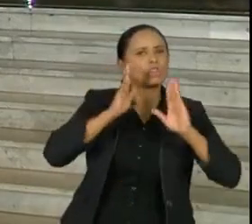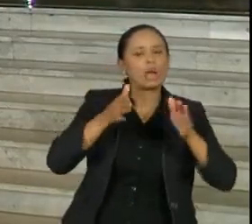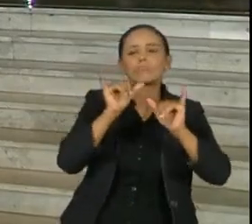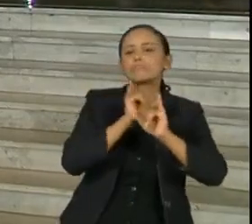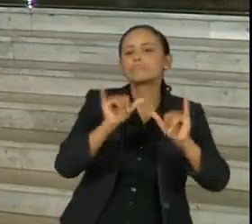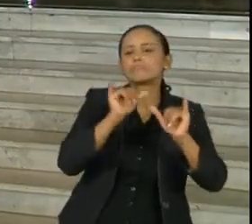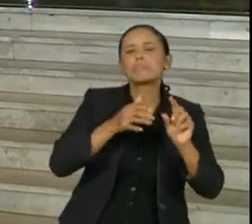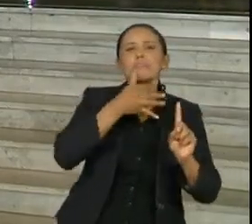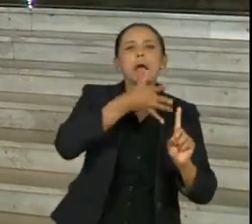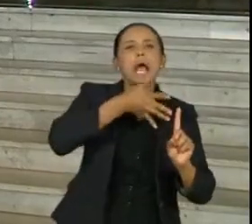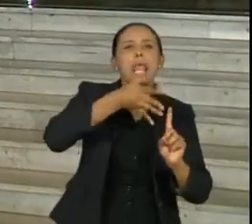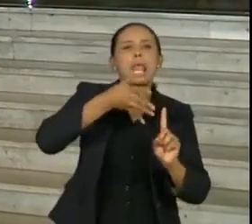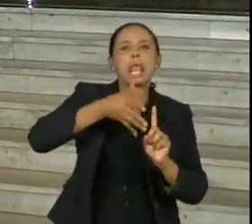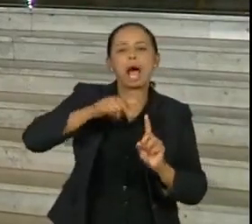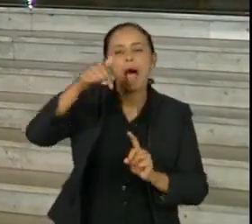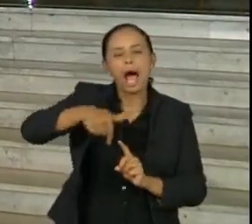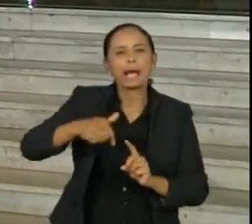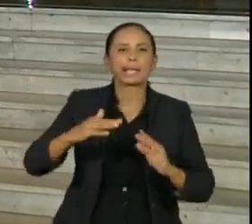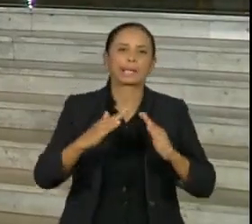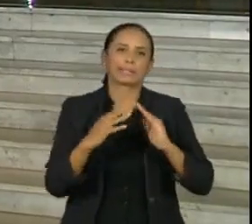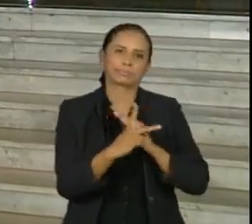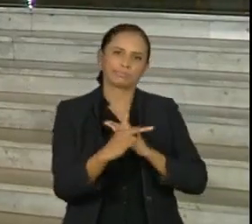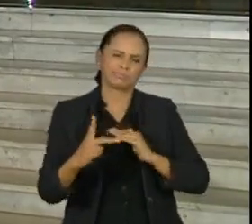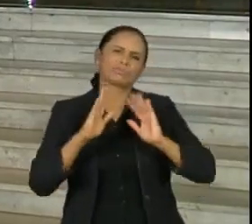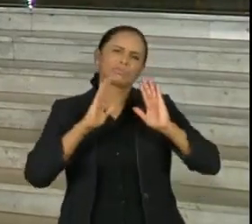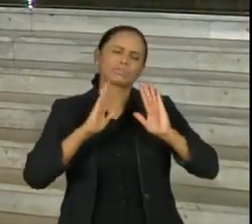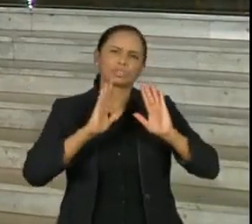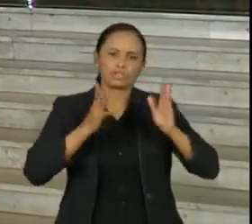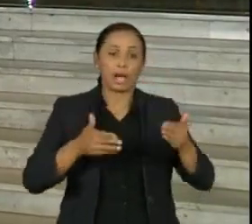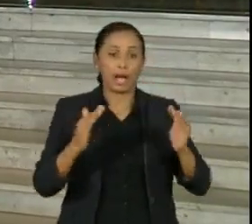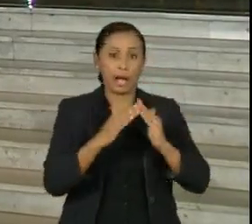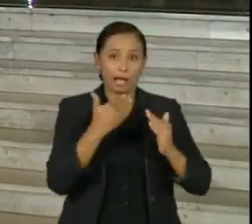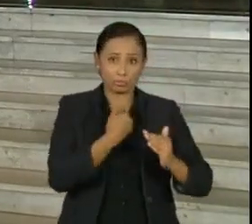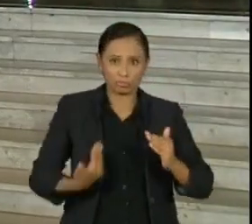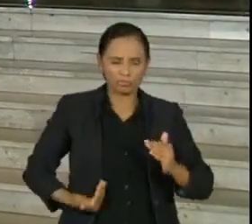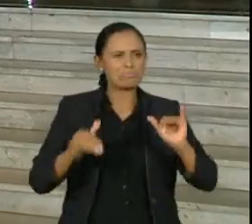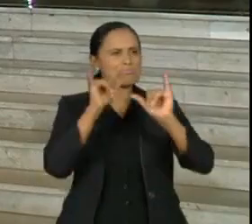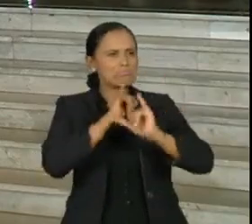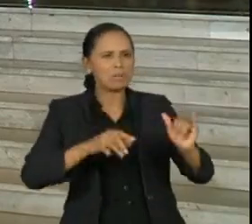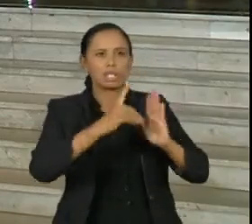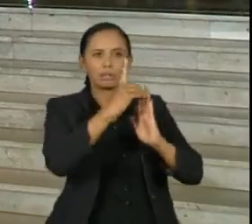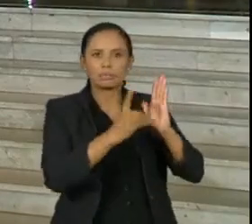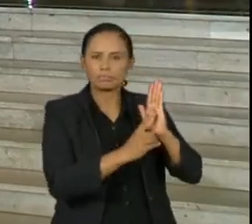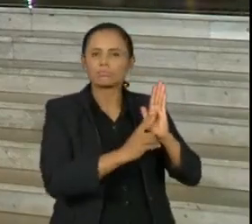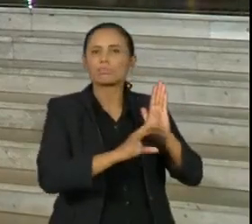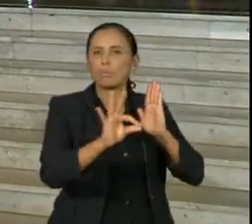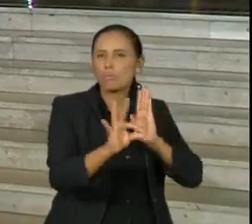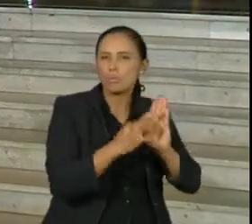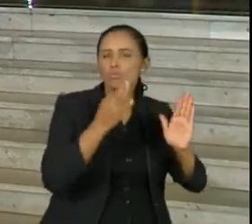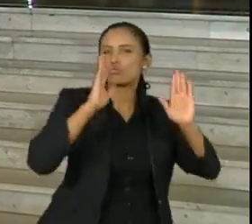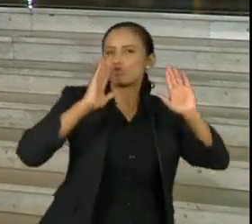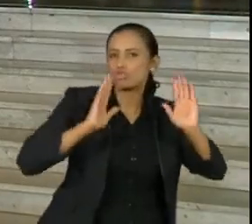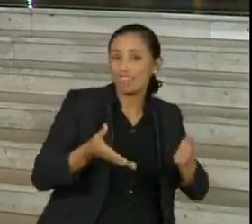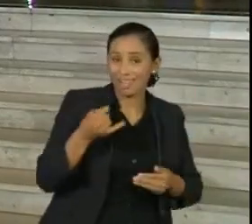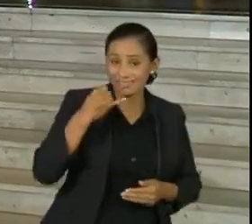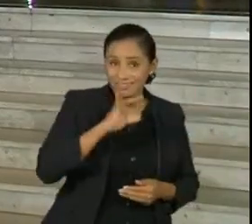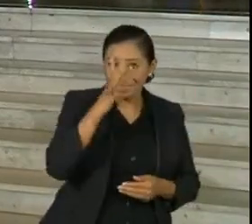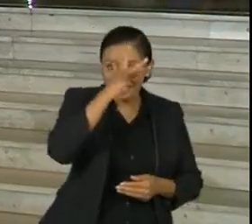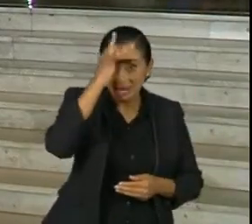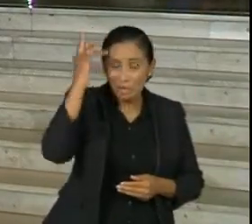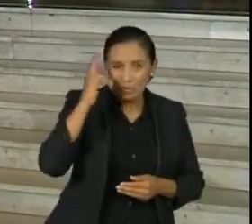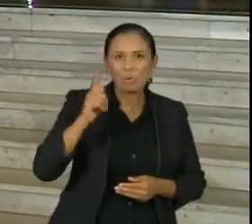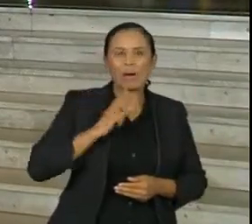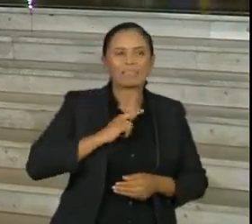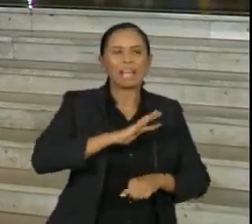num evento aqui no Palácio dos Bandeirantes, também assinou um decreto que vai punir qualquer tipo de